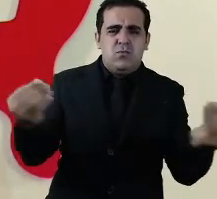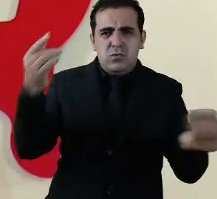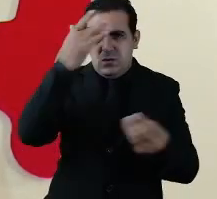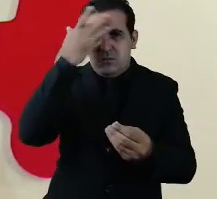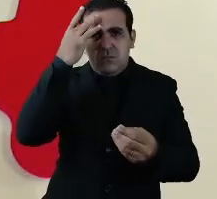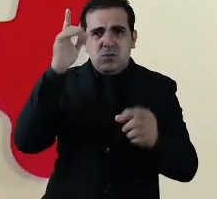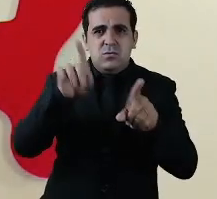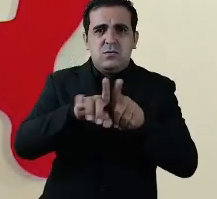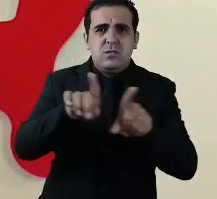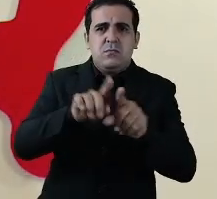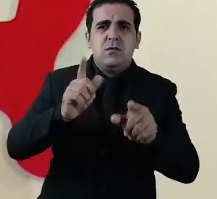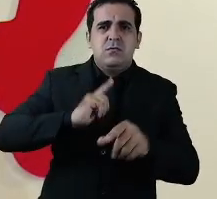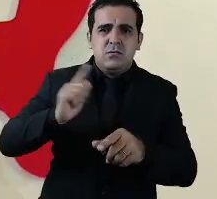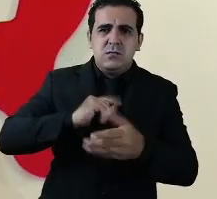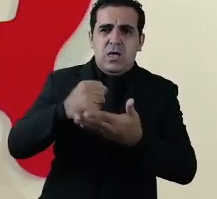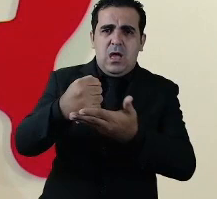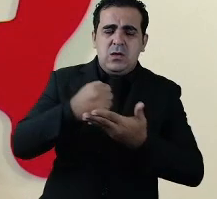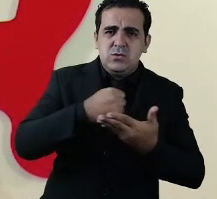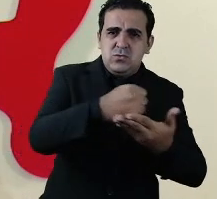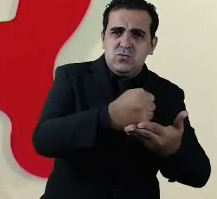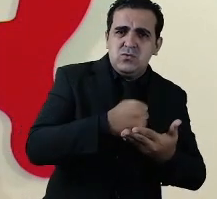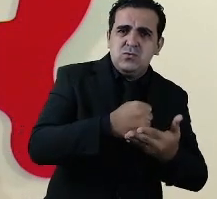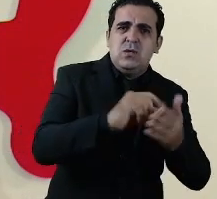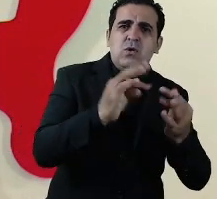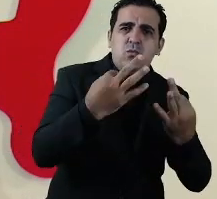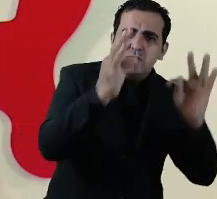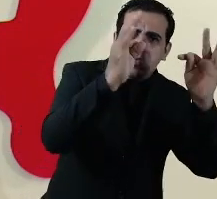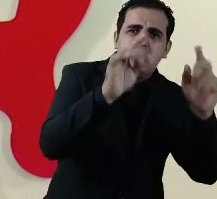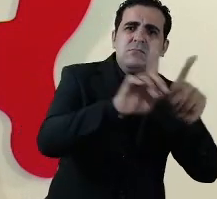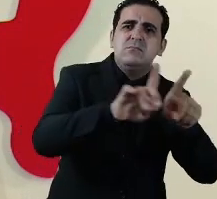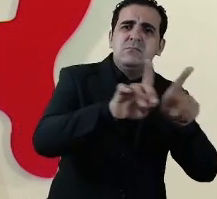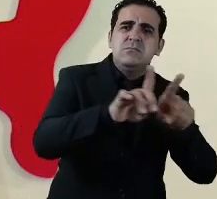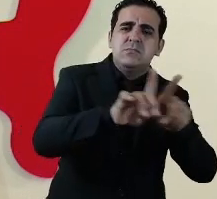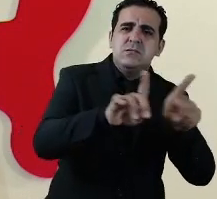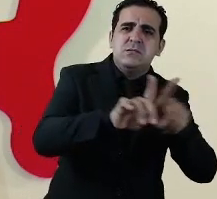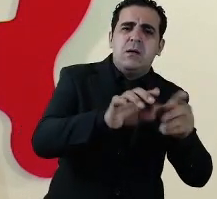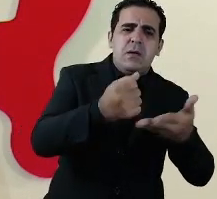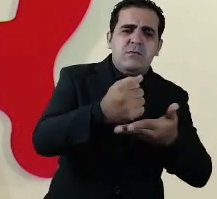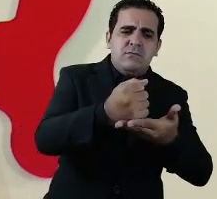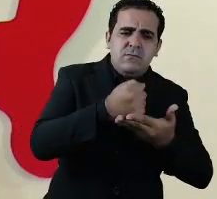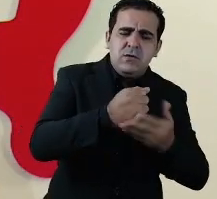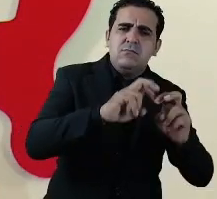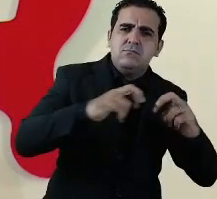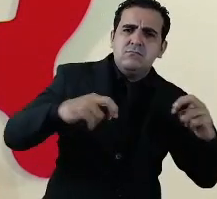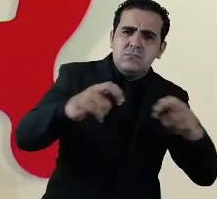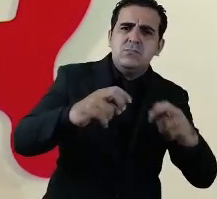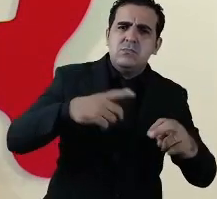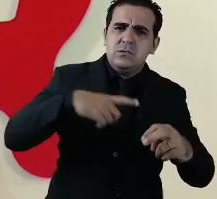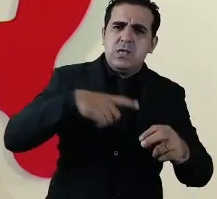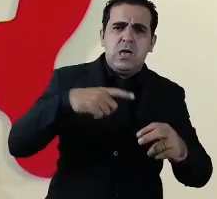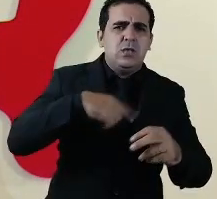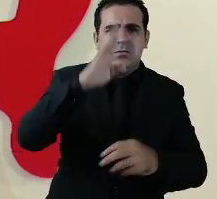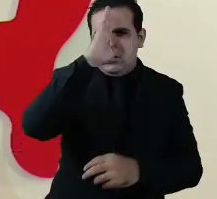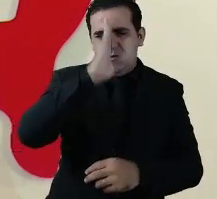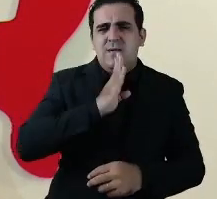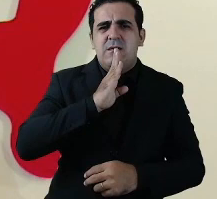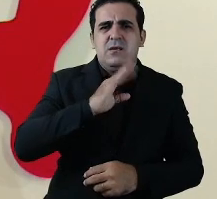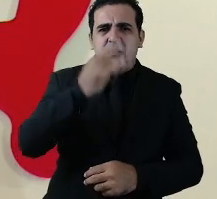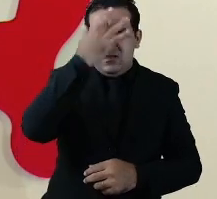nós temos assessorias externas também que reúnem conosco gratuitamente